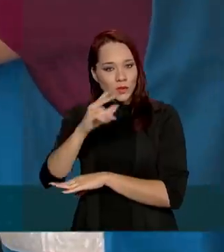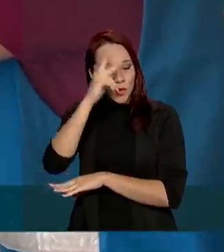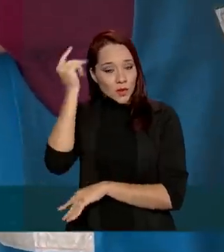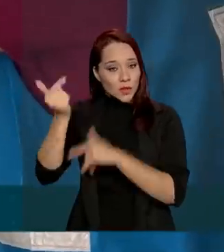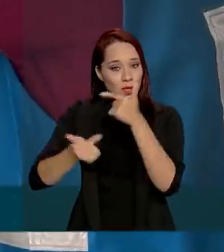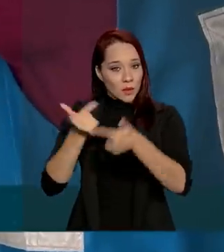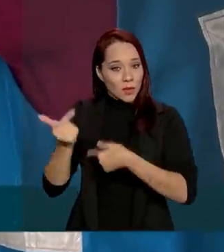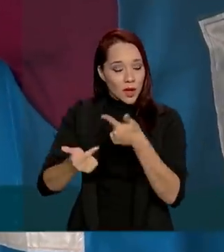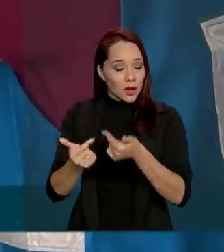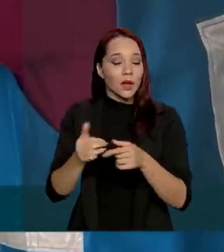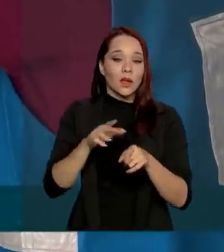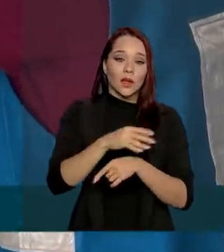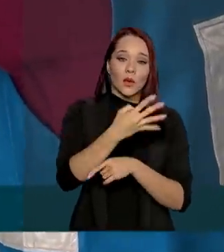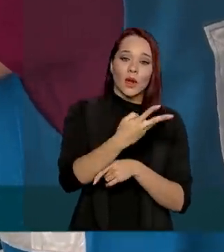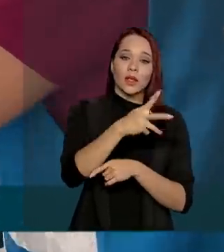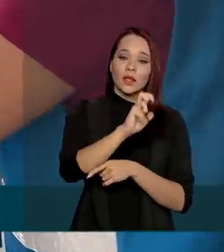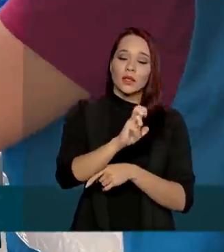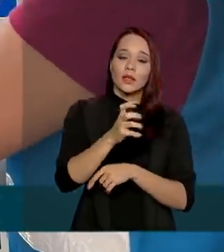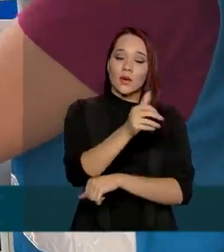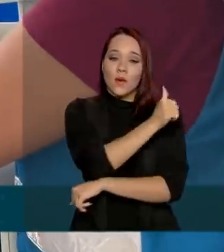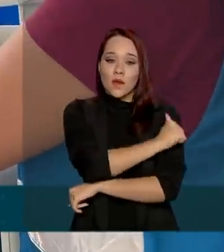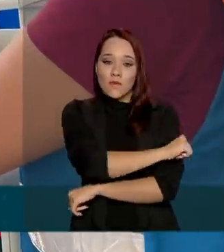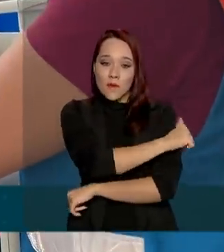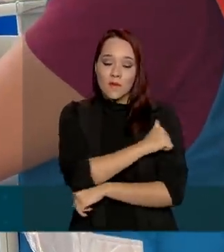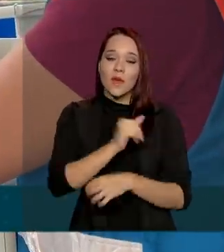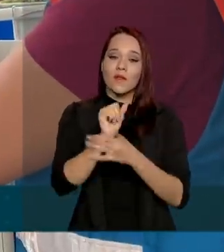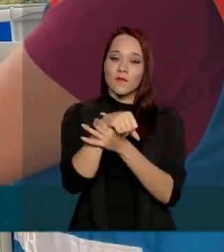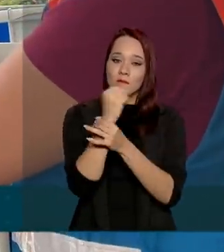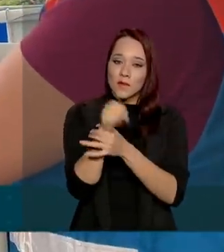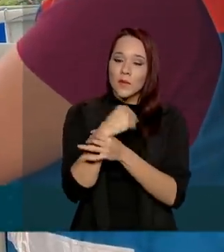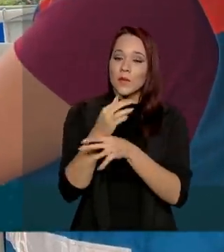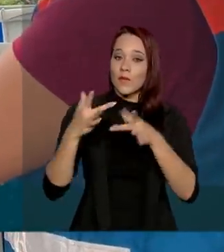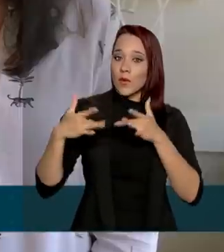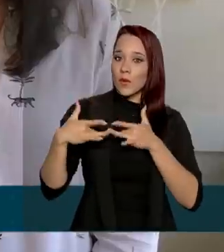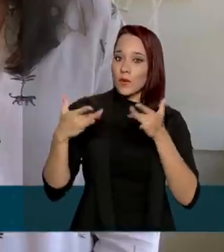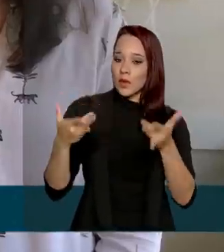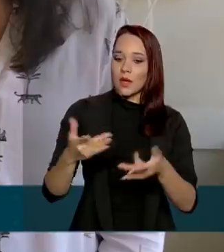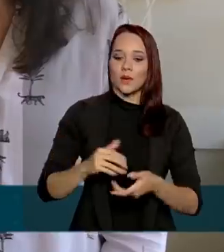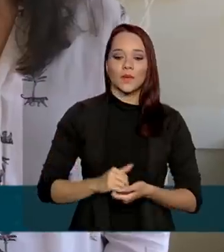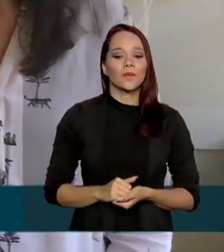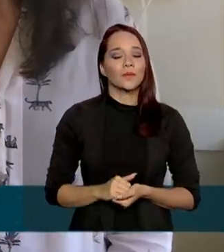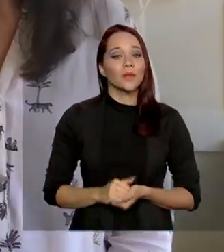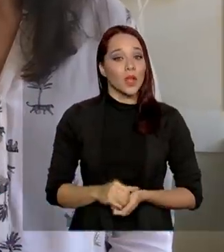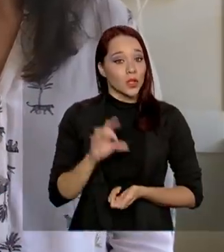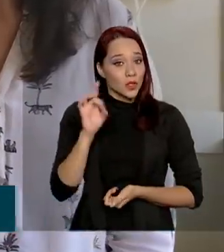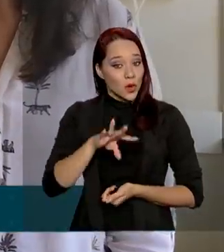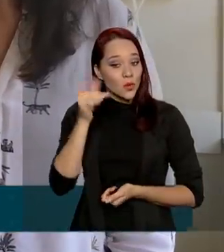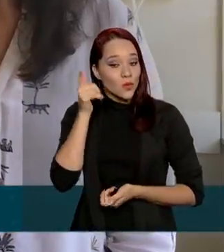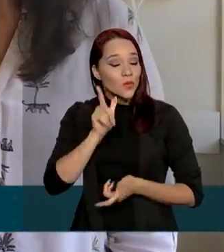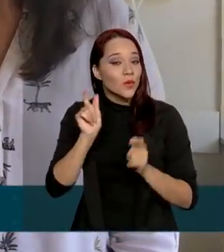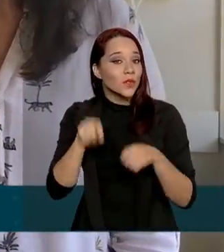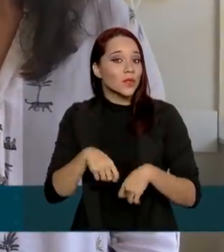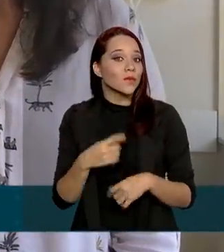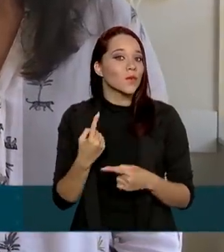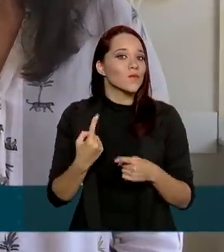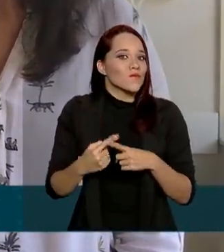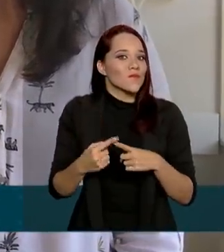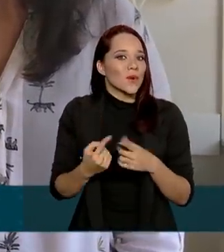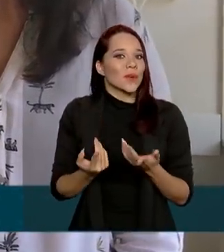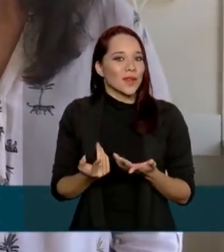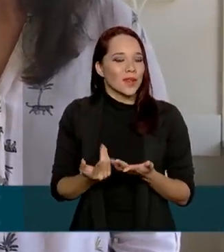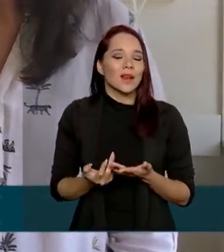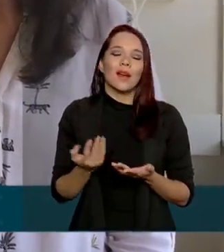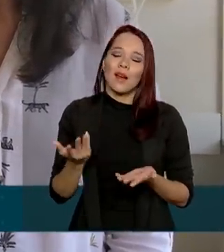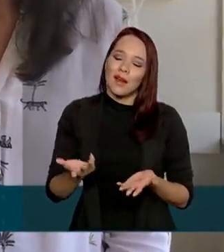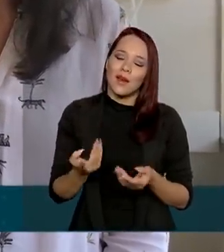45 enfermeiros e fisioterapeutas voluntários. Só foi impossível devido a